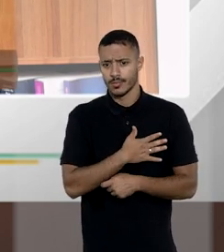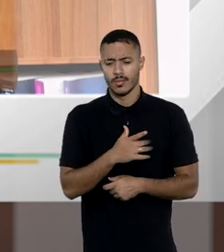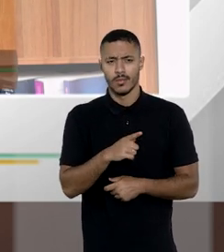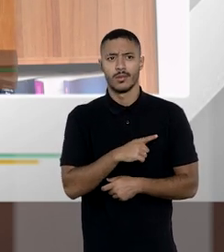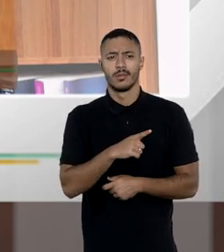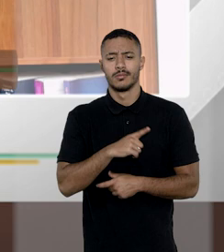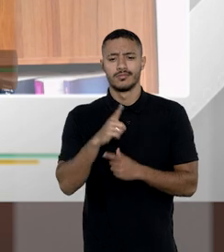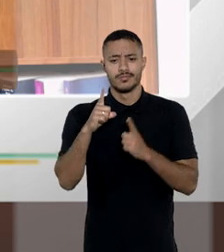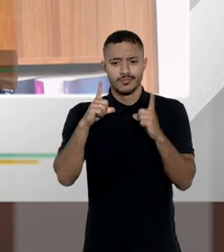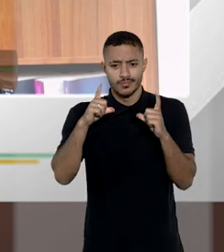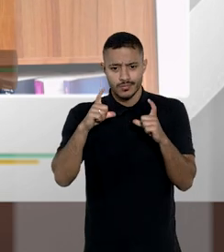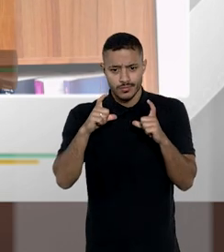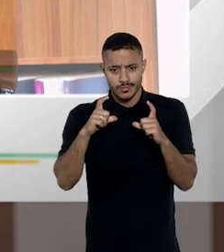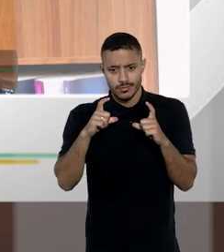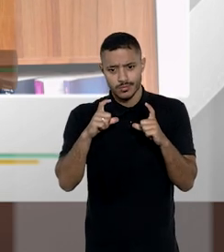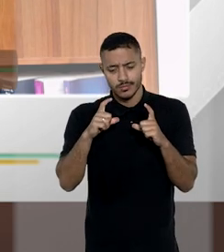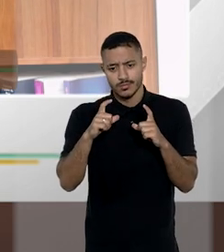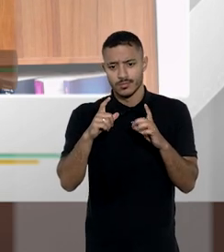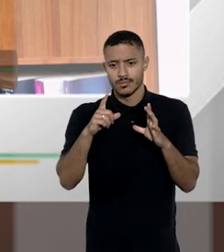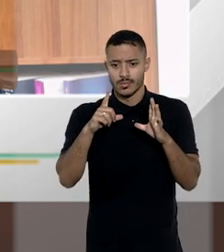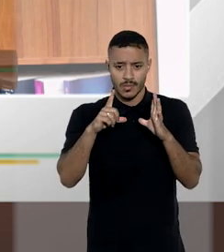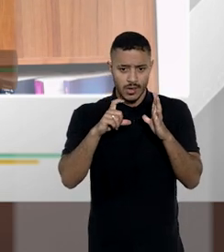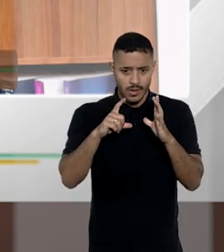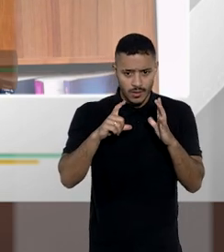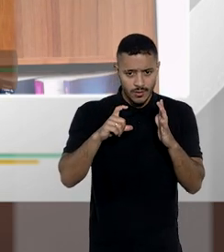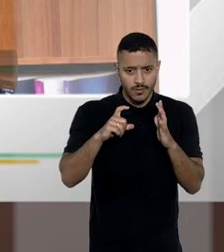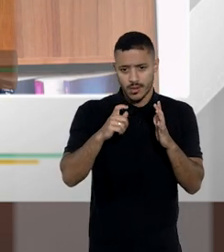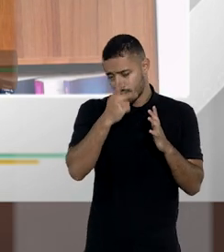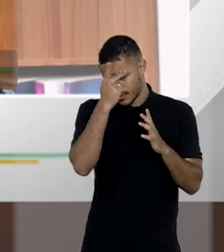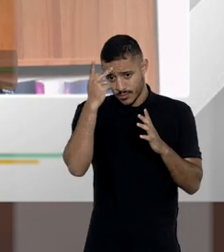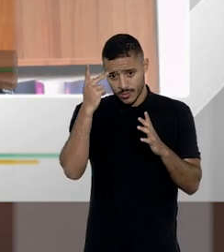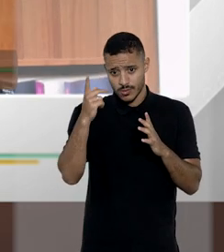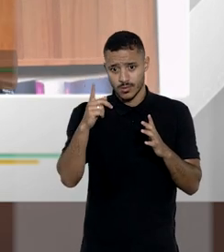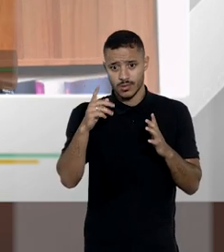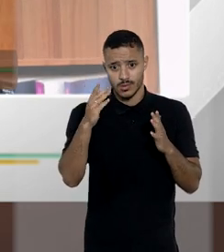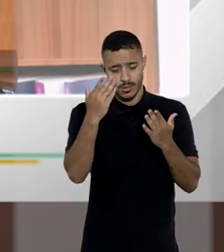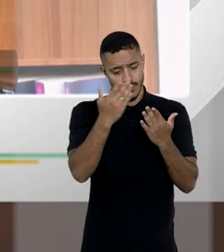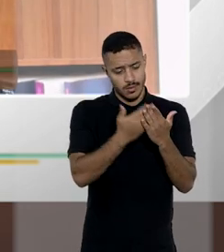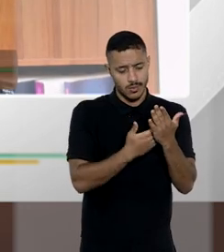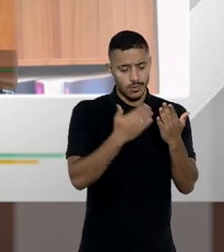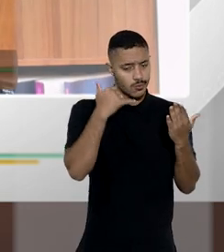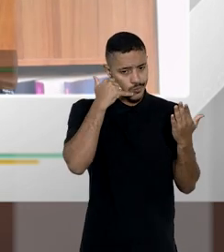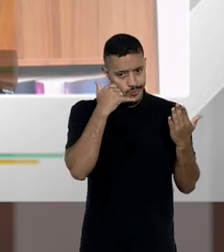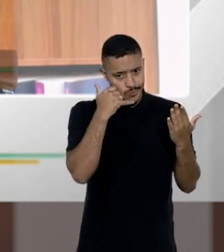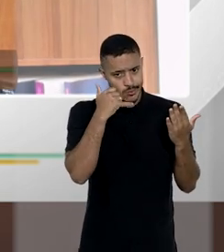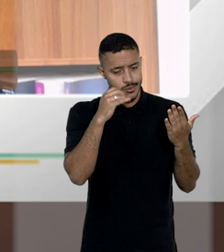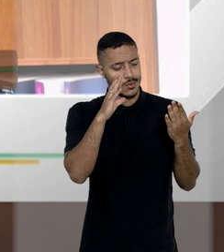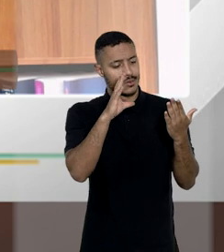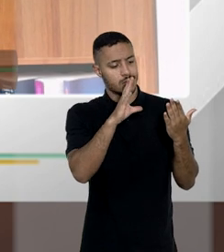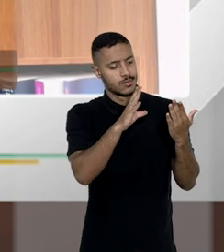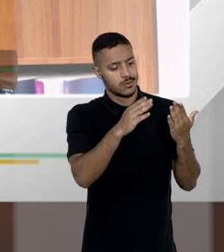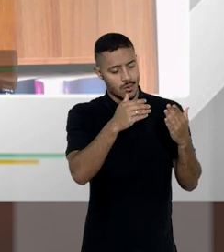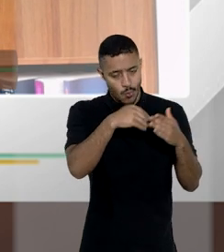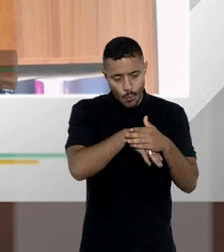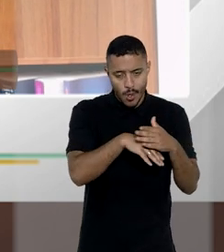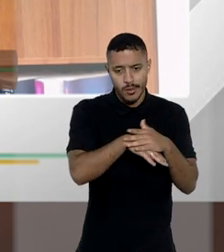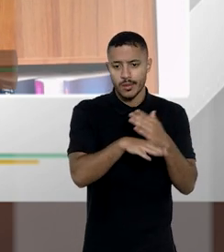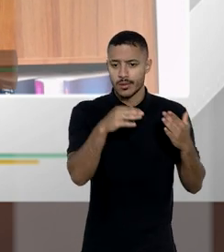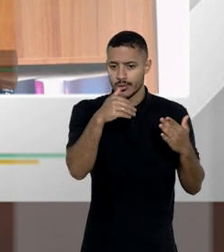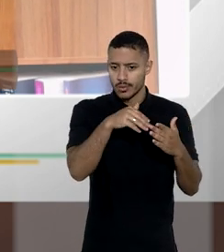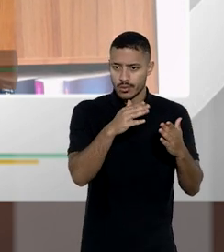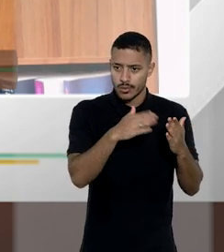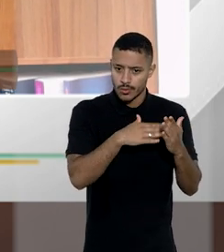gostariam de ter as recordações das fotos que estão lá na tela dessa pessoa que estão na nuvem dessa pessoa